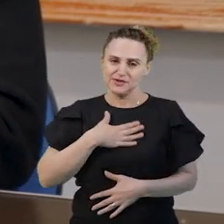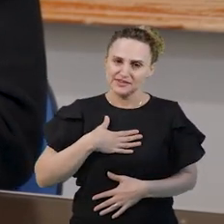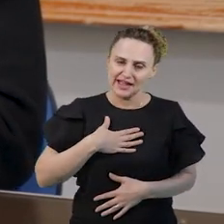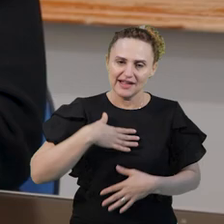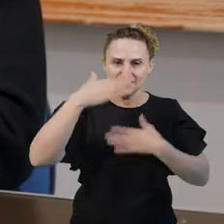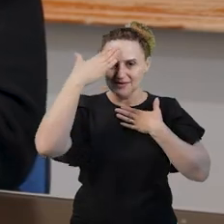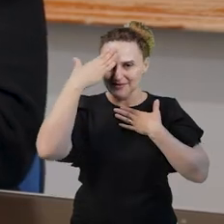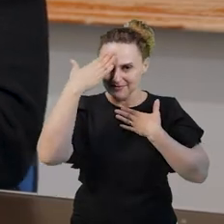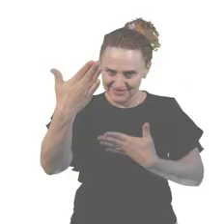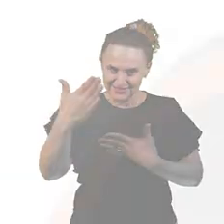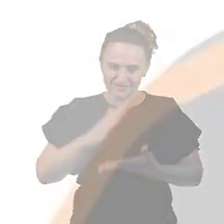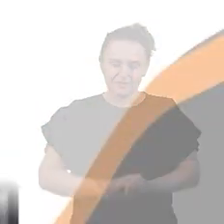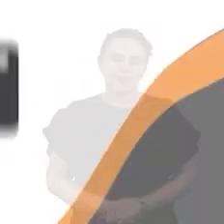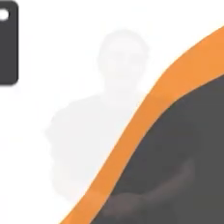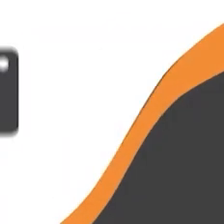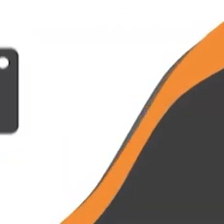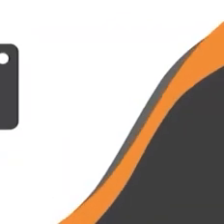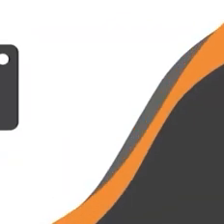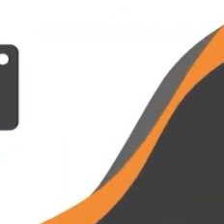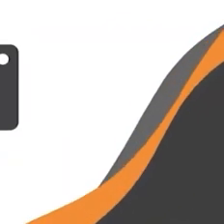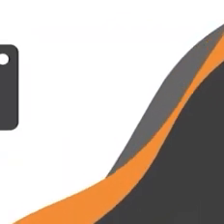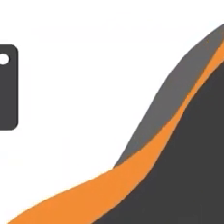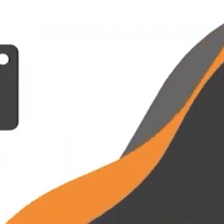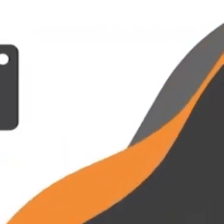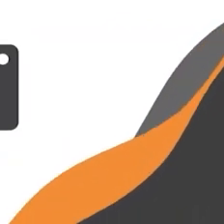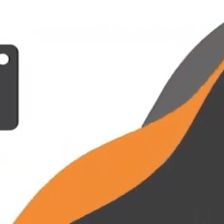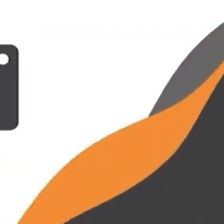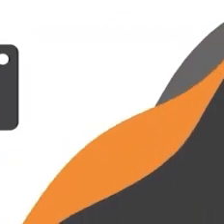Muito obrigada! E aí